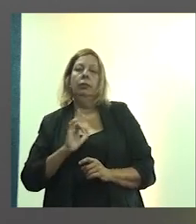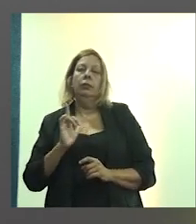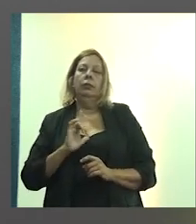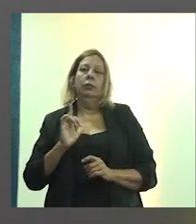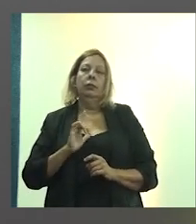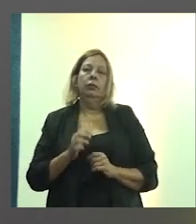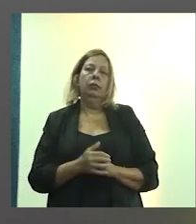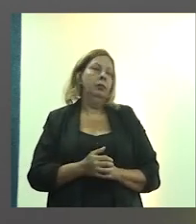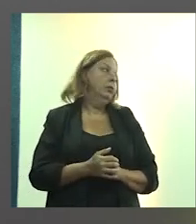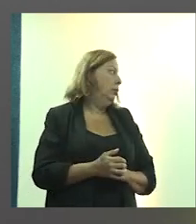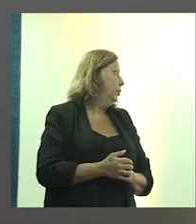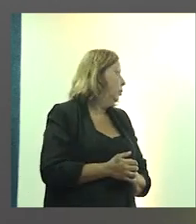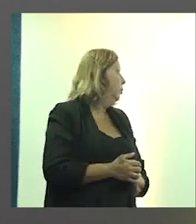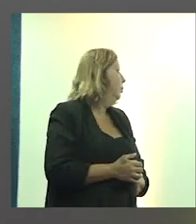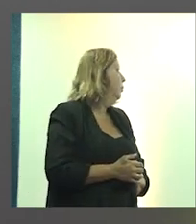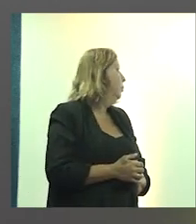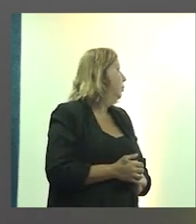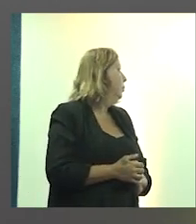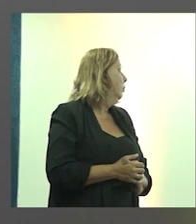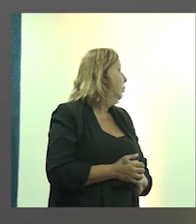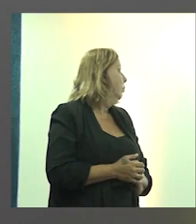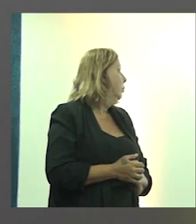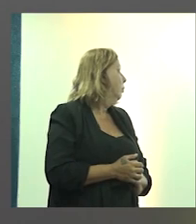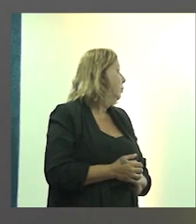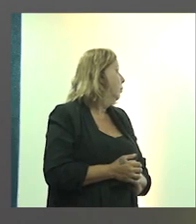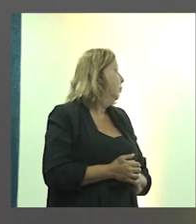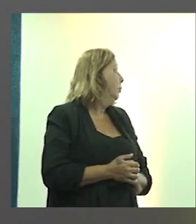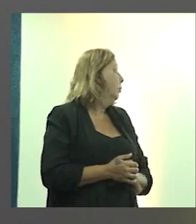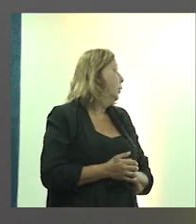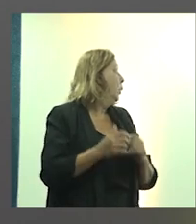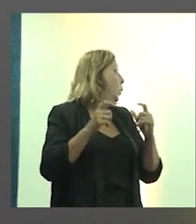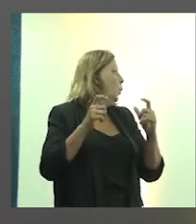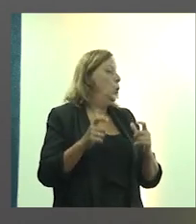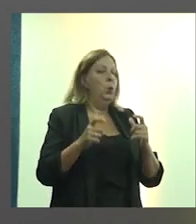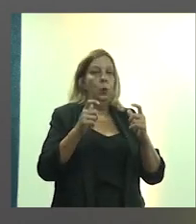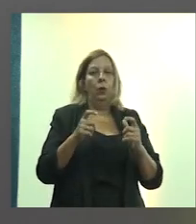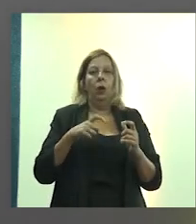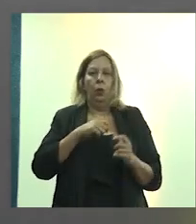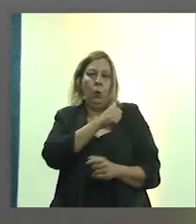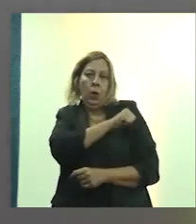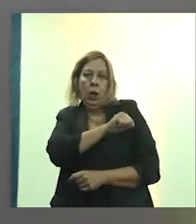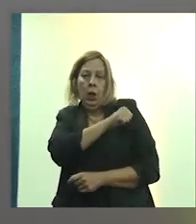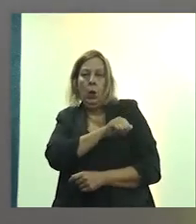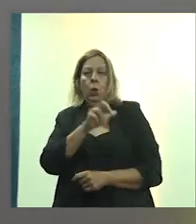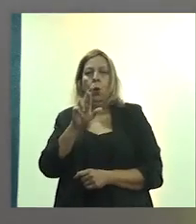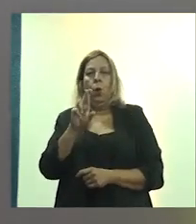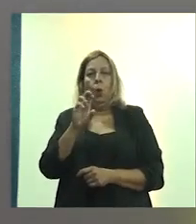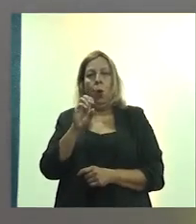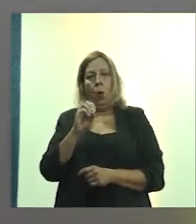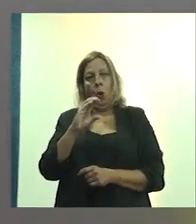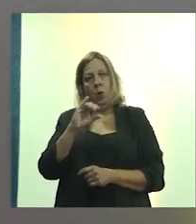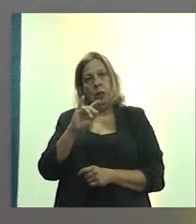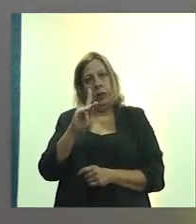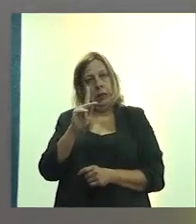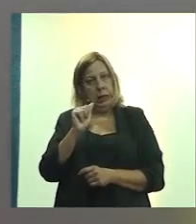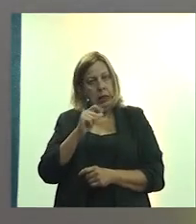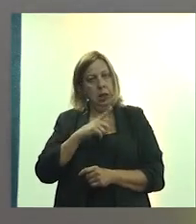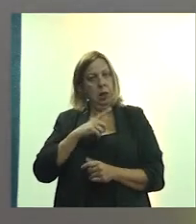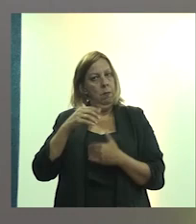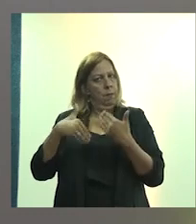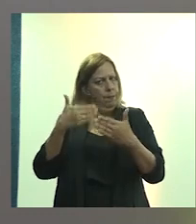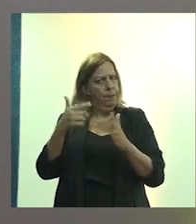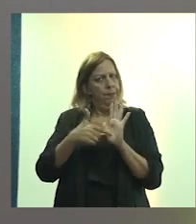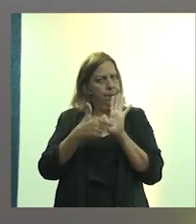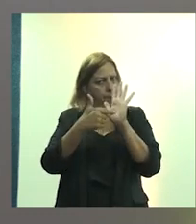Rua 4, que a gente chama, enfim, na Rocinha. E nós temos aqui, então, os avanços através da